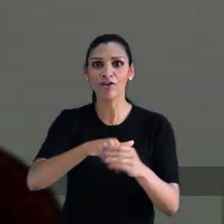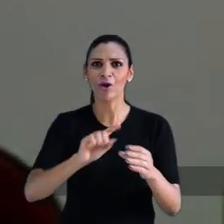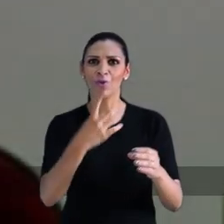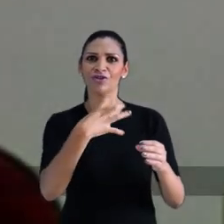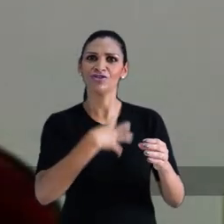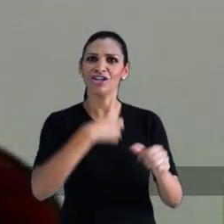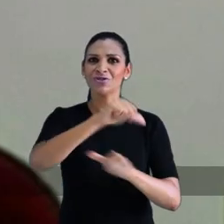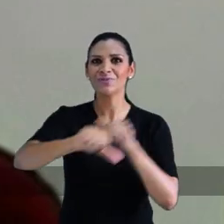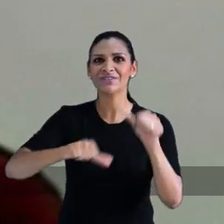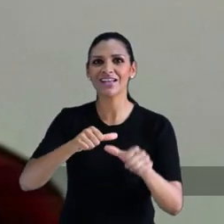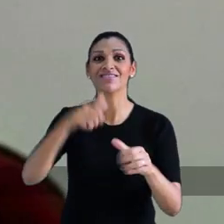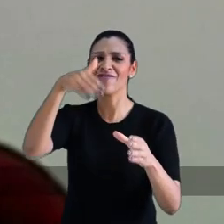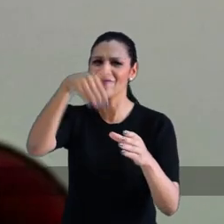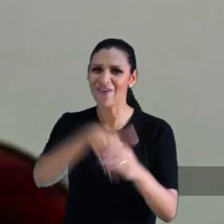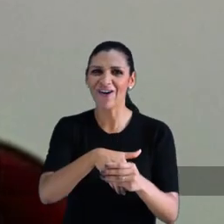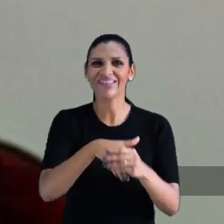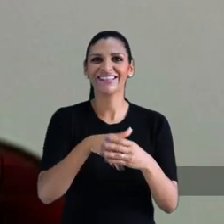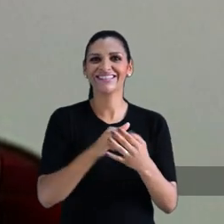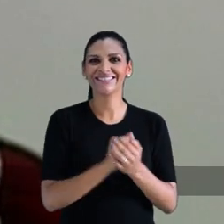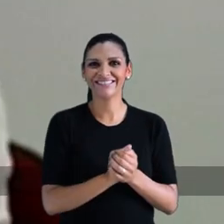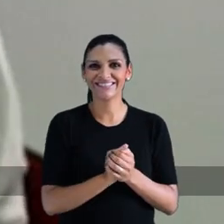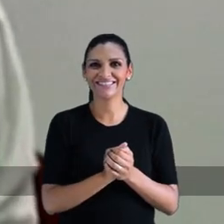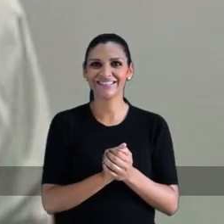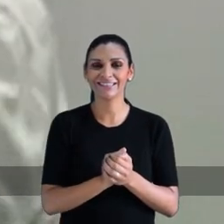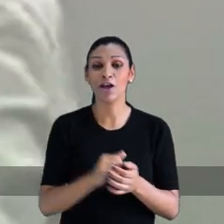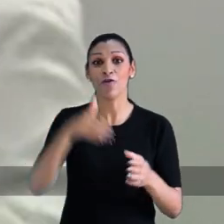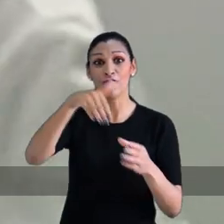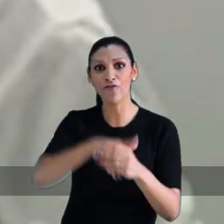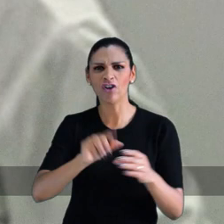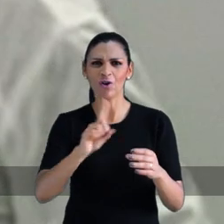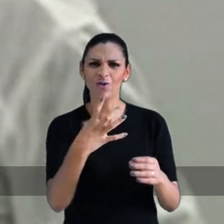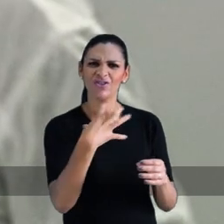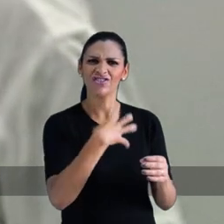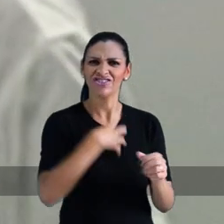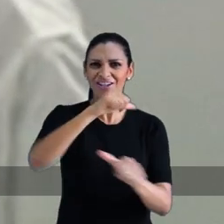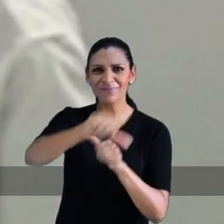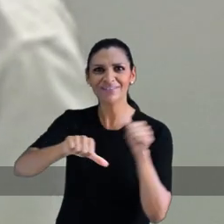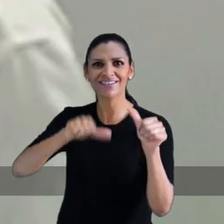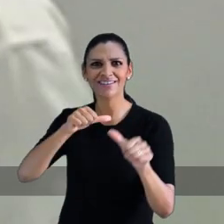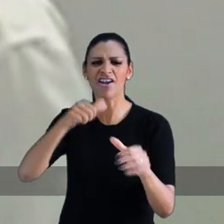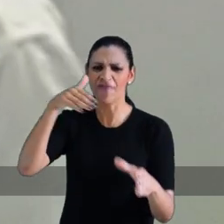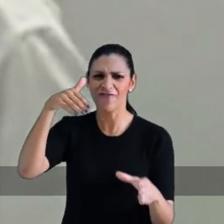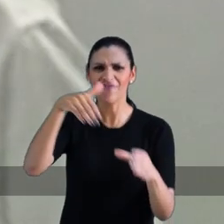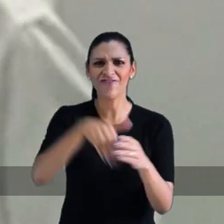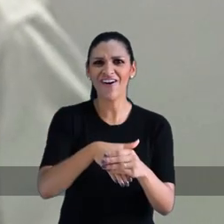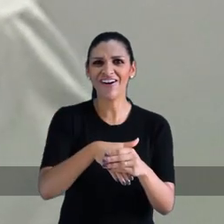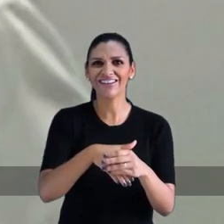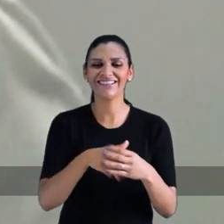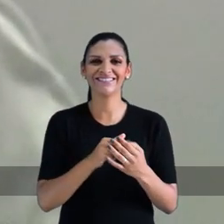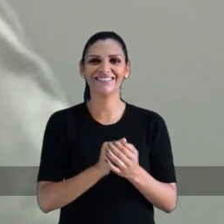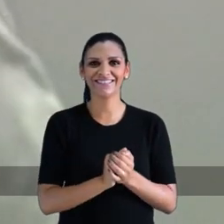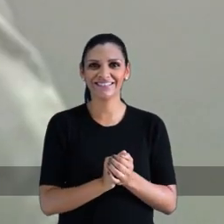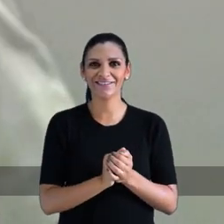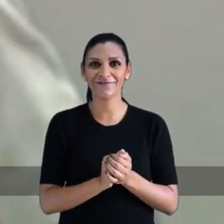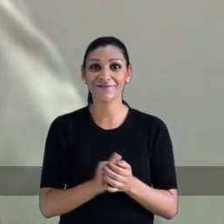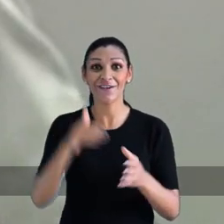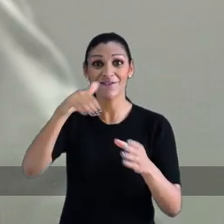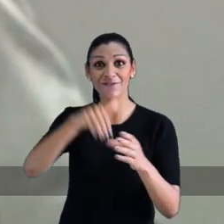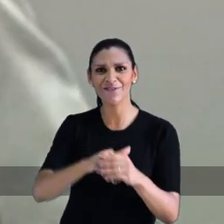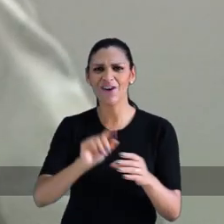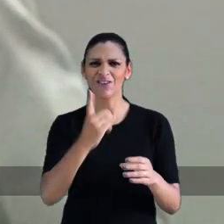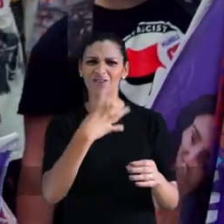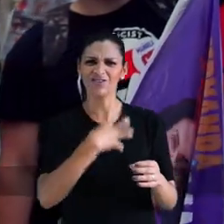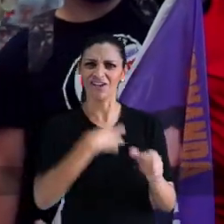arma. Põe o teu voto na mão. O voto é tua única arma. Põe o teu voto na mão. O voto é tua única